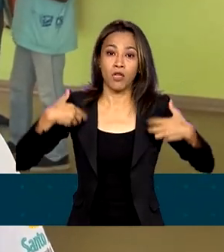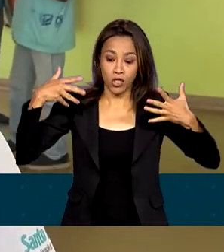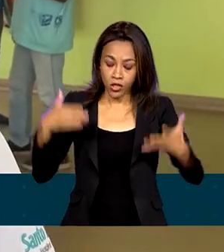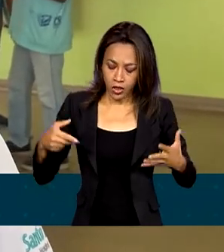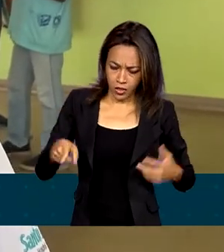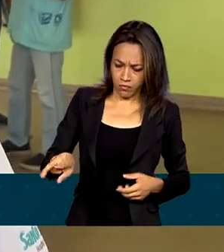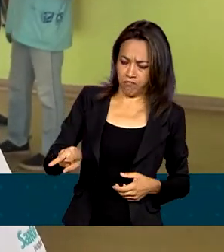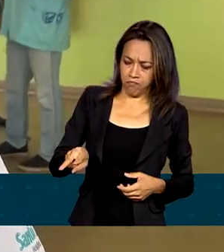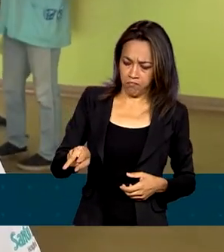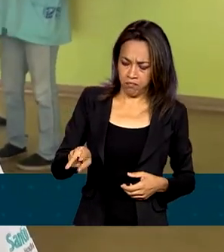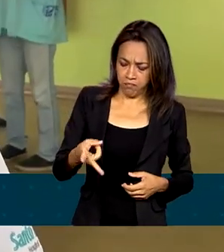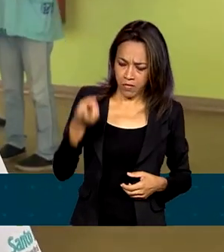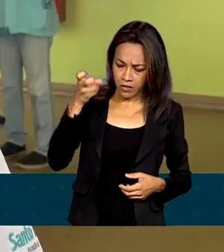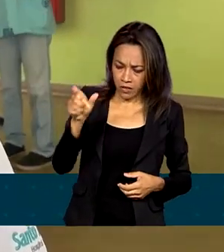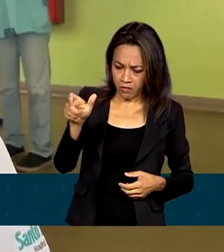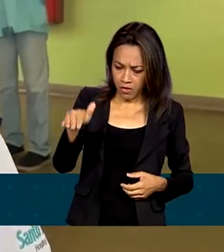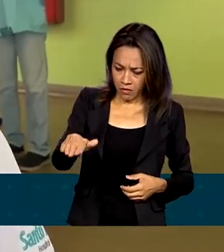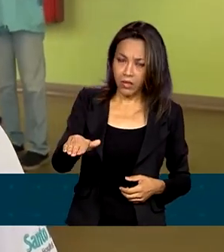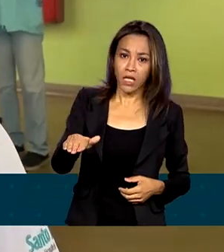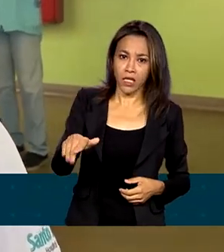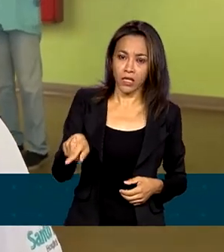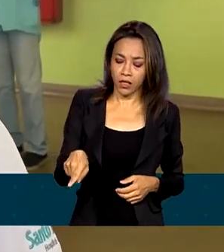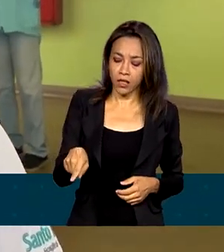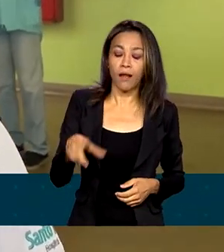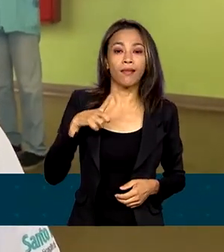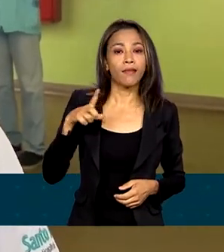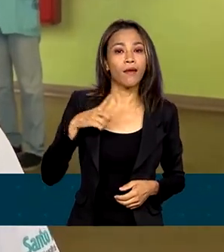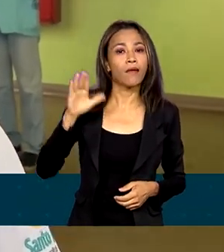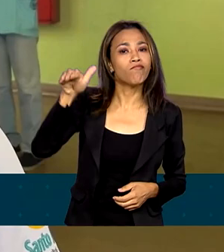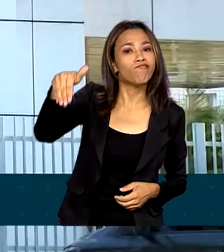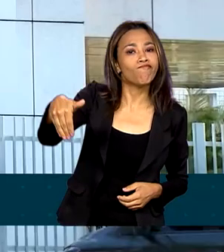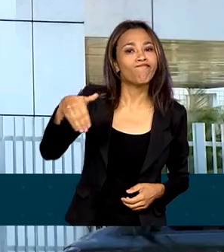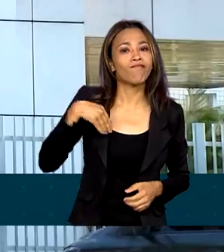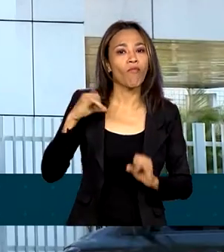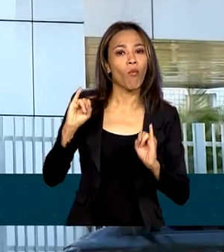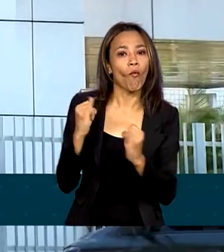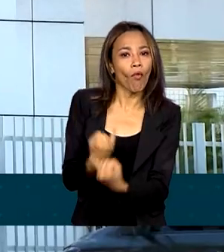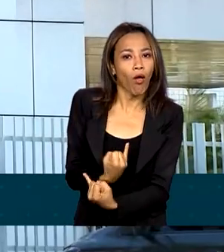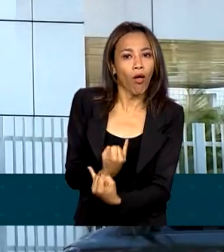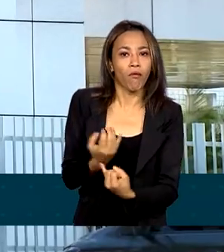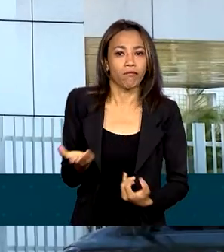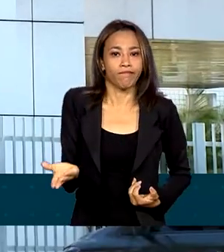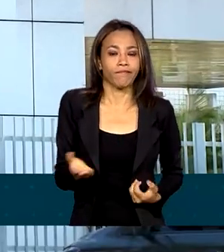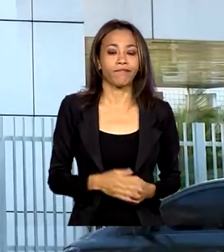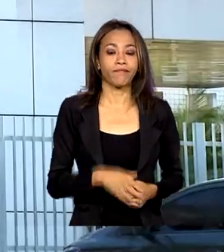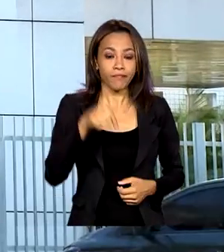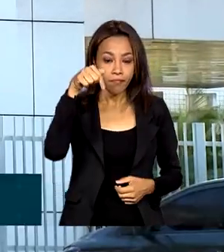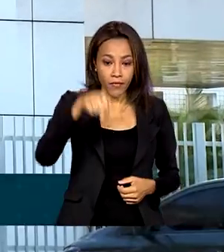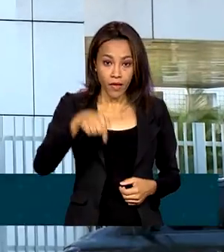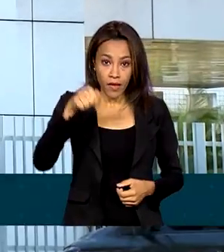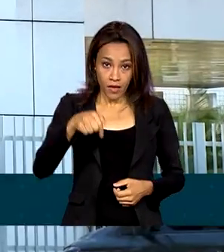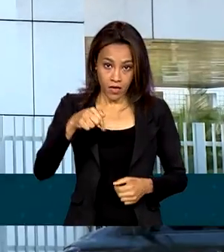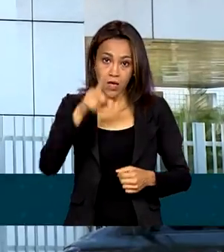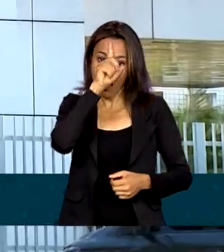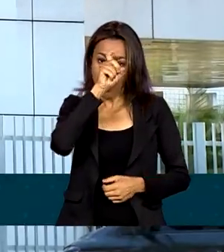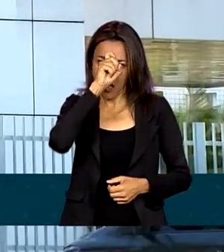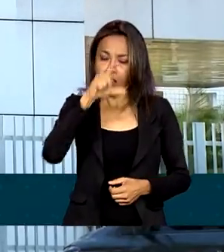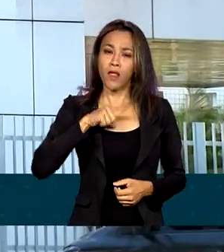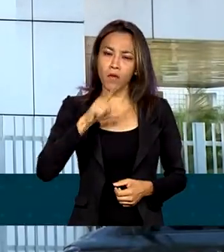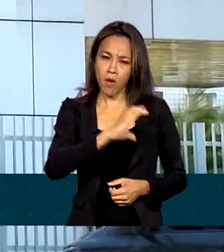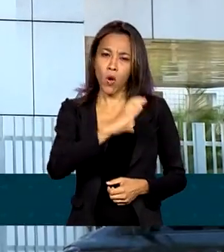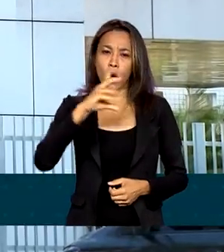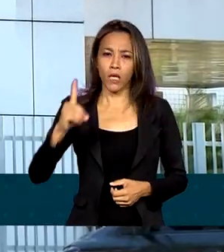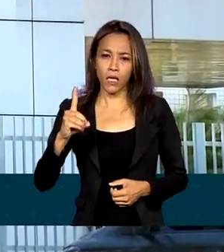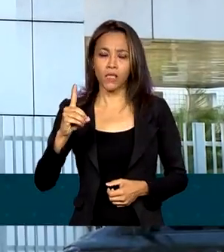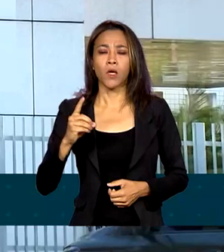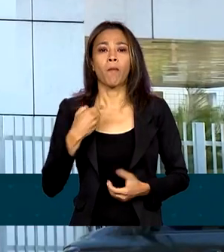identificamos que além dessa questão que a trouxe, tem também associado uma desnutrição. O hospital tem uma coordenação de atendimento aos indígenas